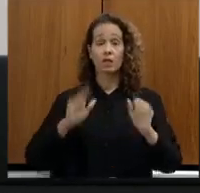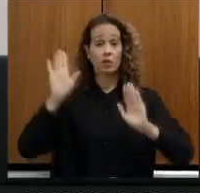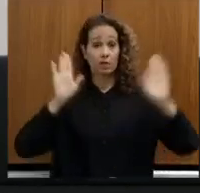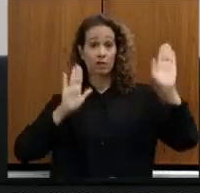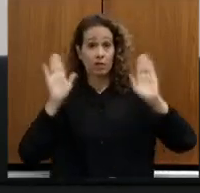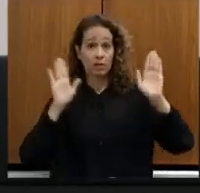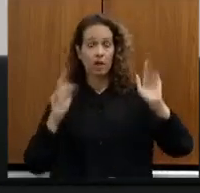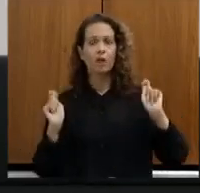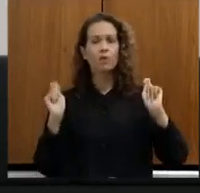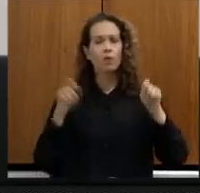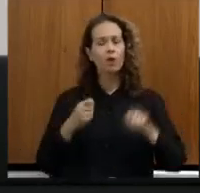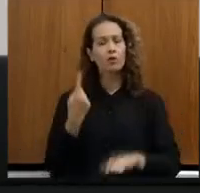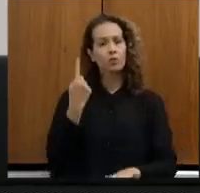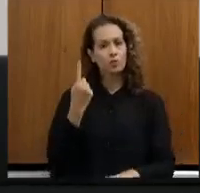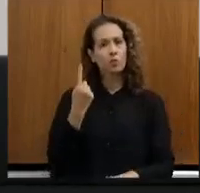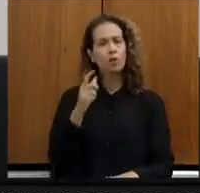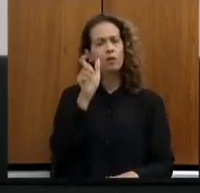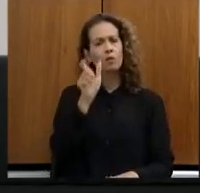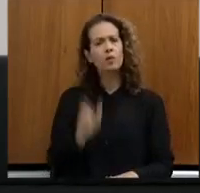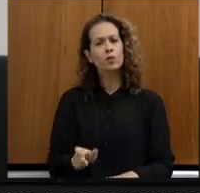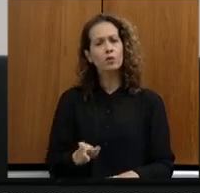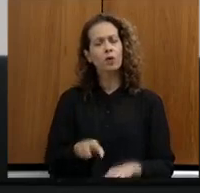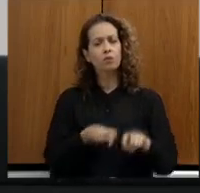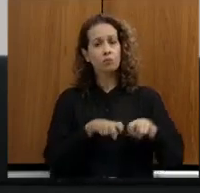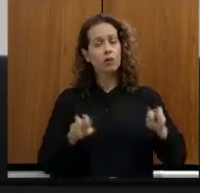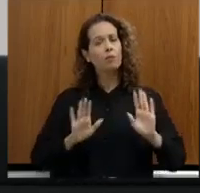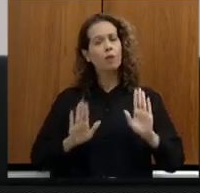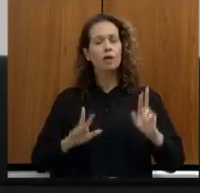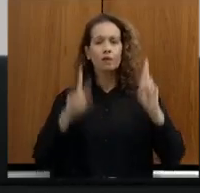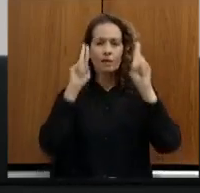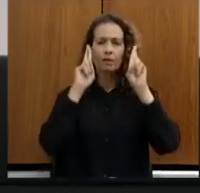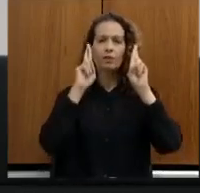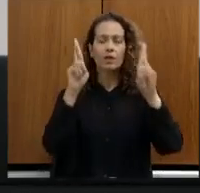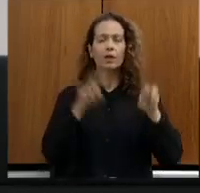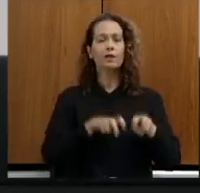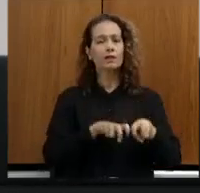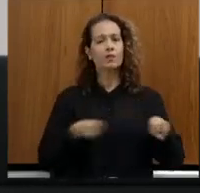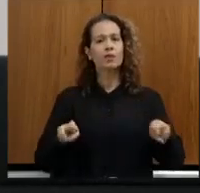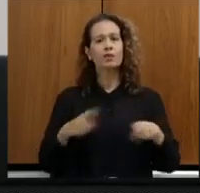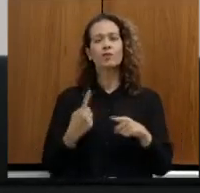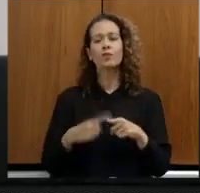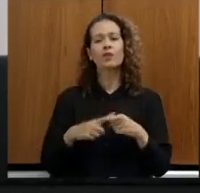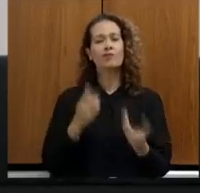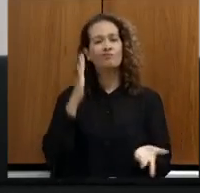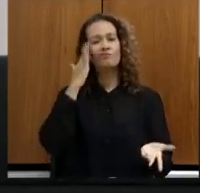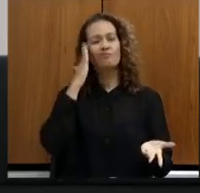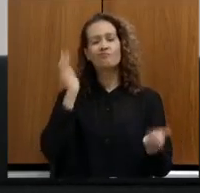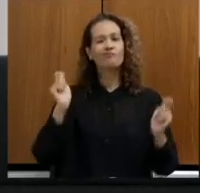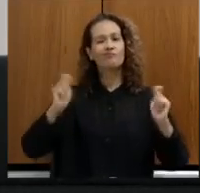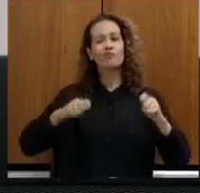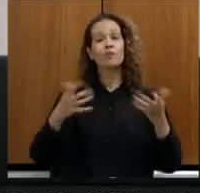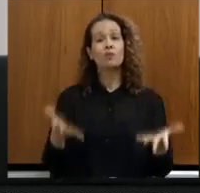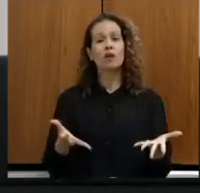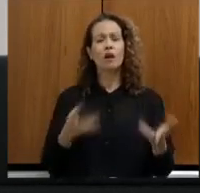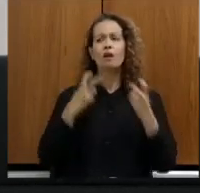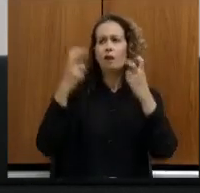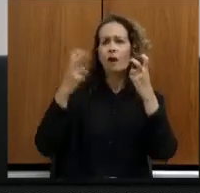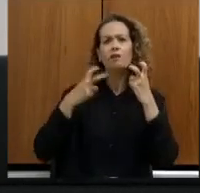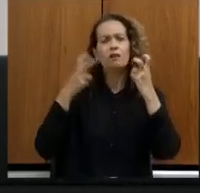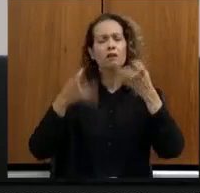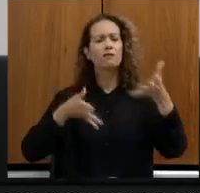encaminhar algum membro da mesa mas para respeitar essa mesa diretora porque não dá para entender todo mundo não dá para poder falar todo mundo gritando